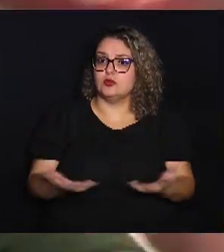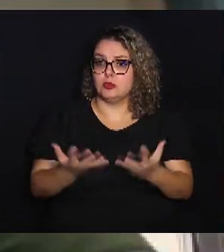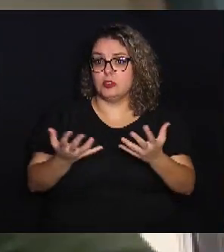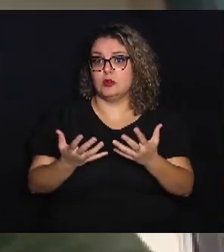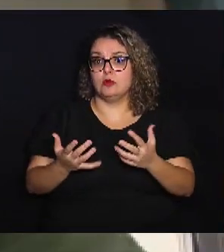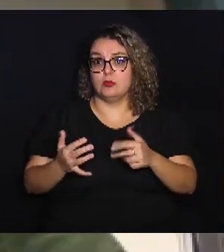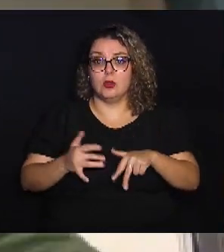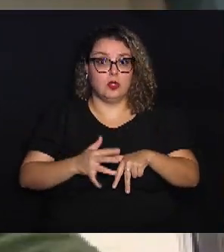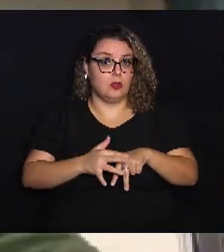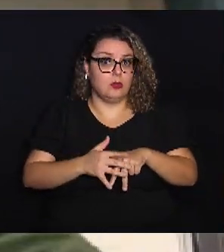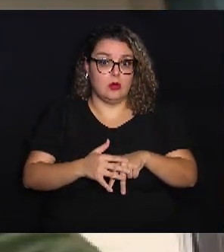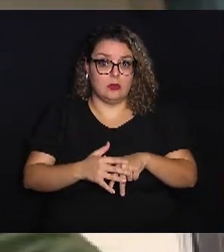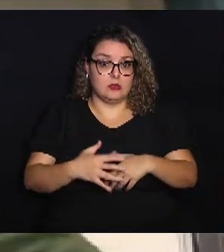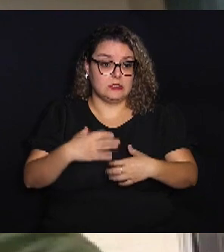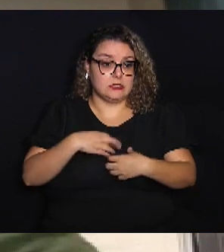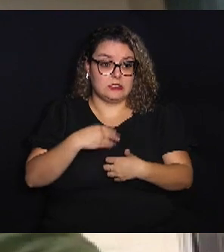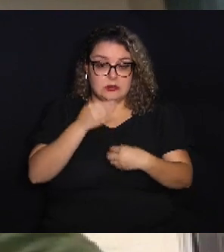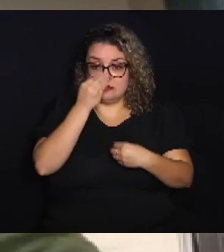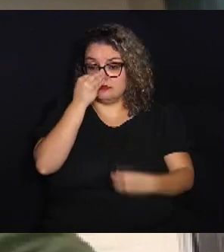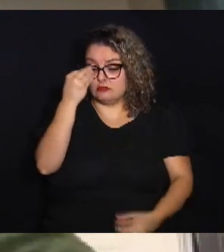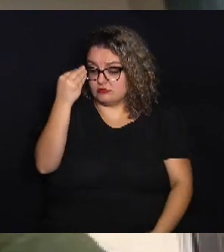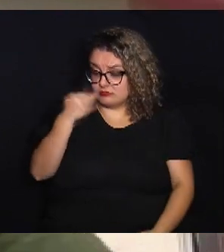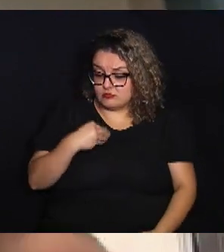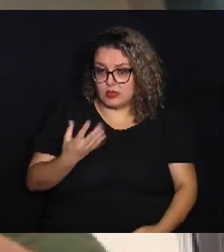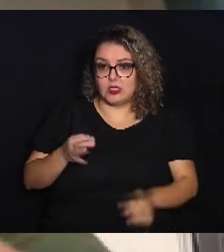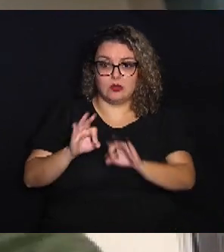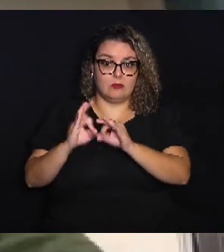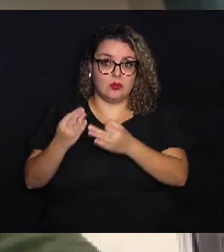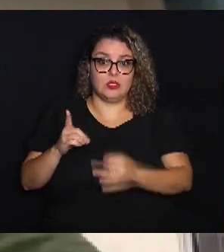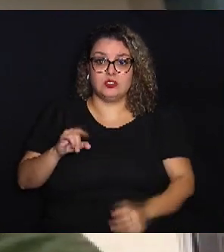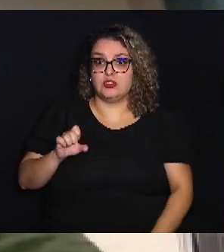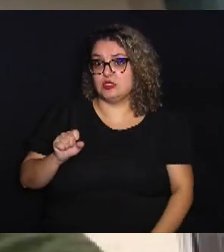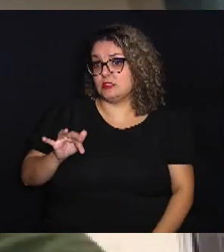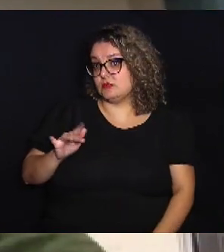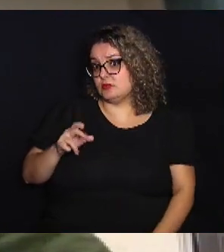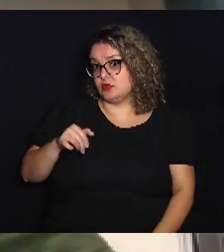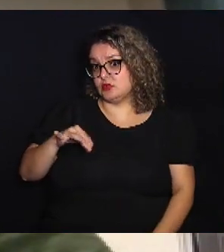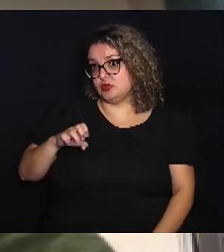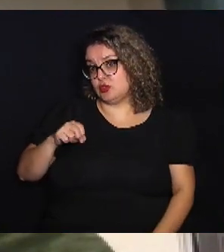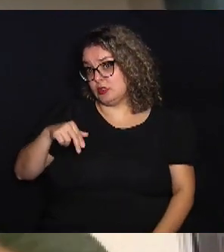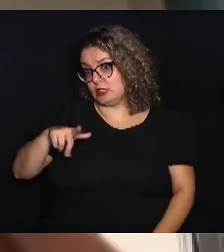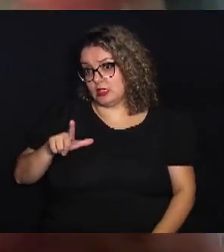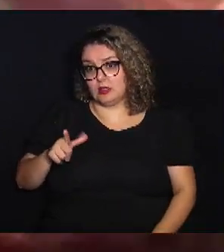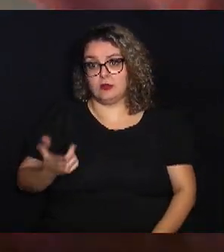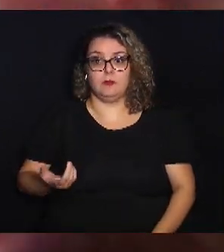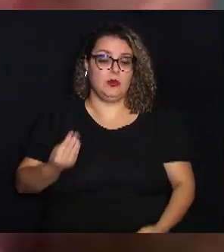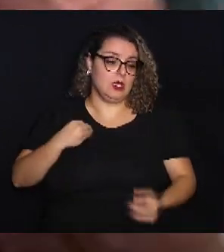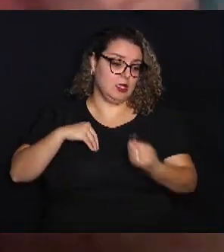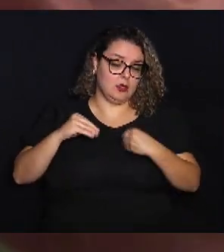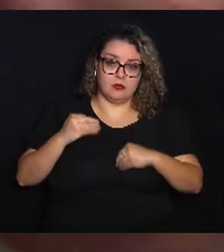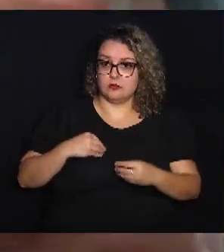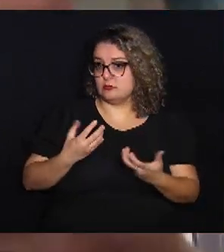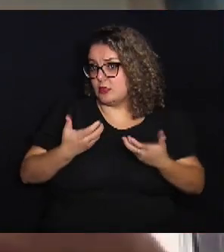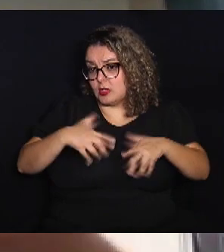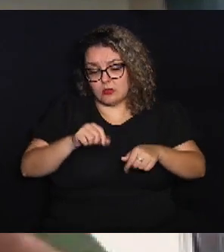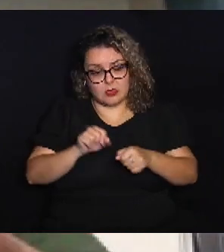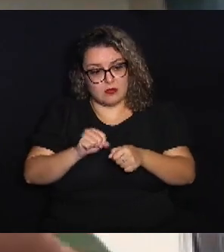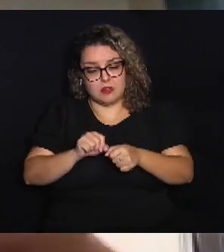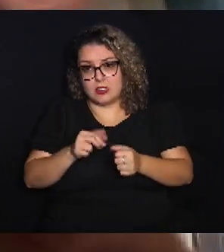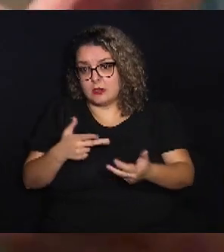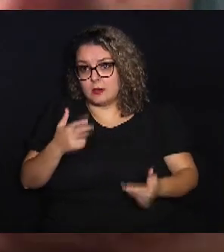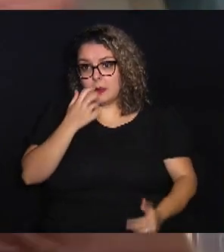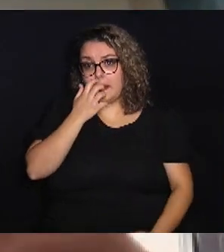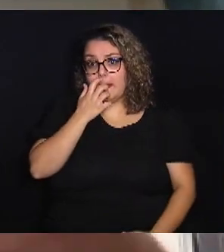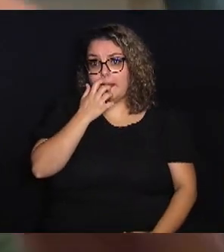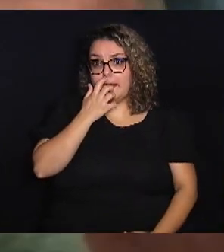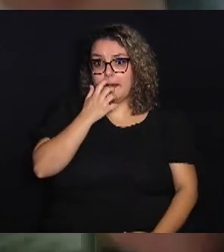O paciente se sente abandonado numa família disfuncional. E aí ele se deprime, não quer fazer as